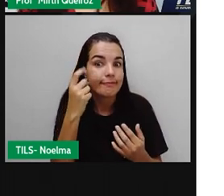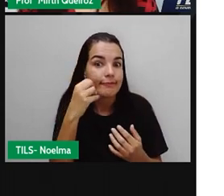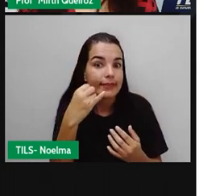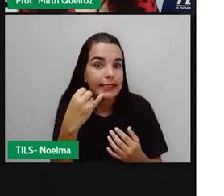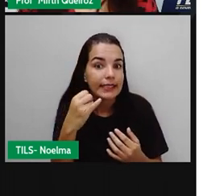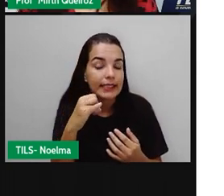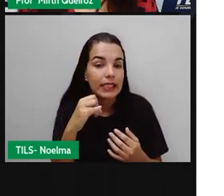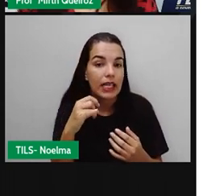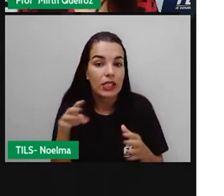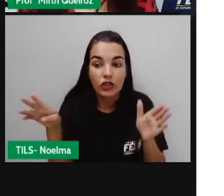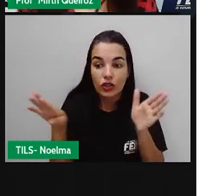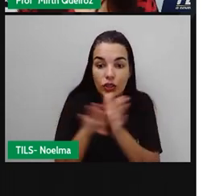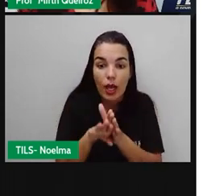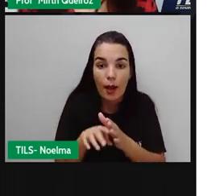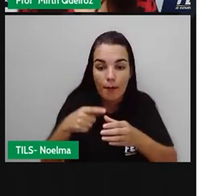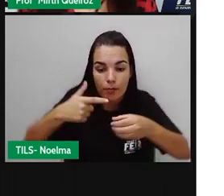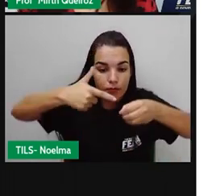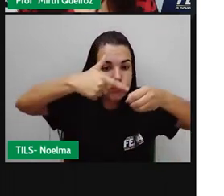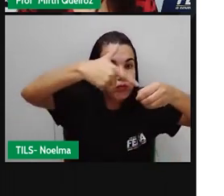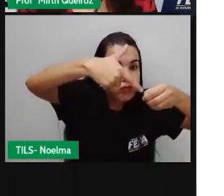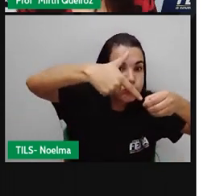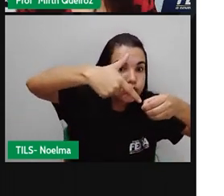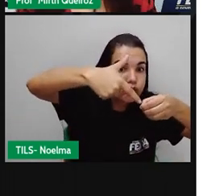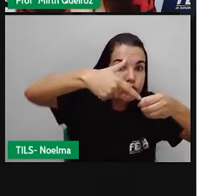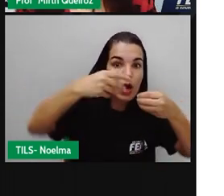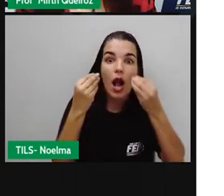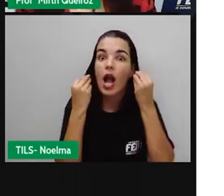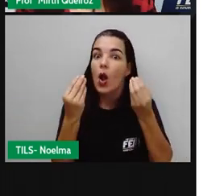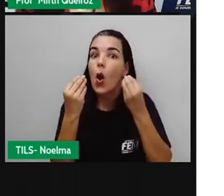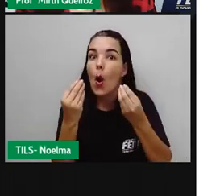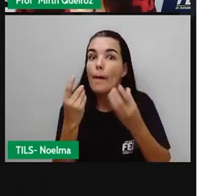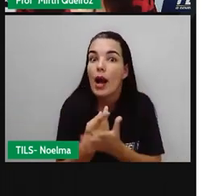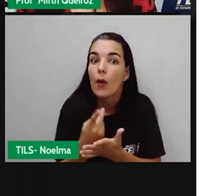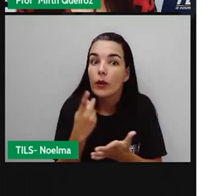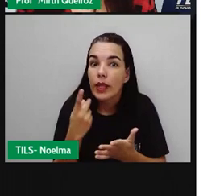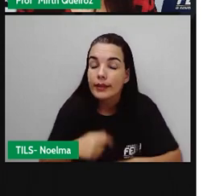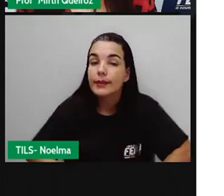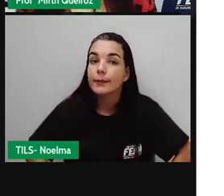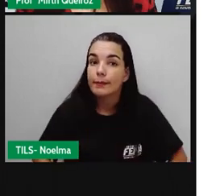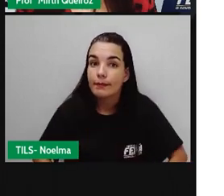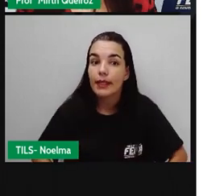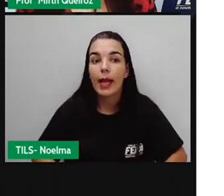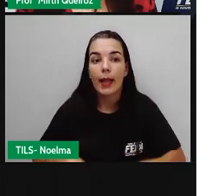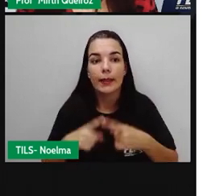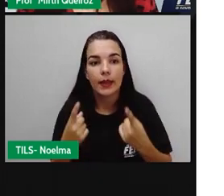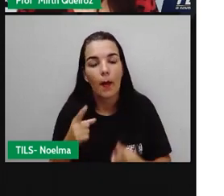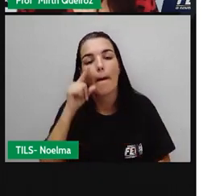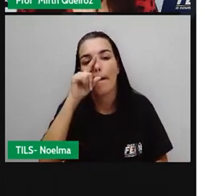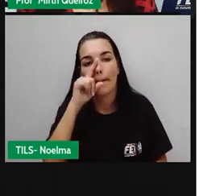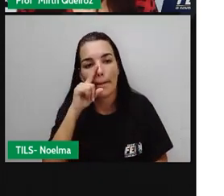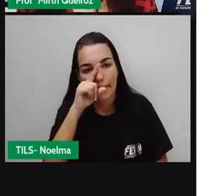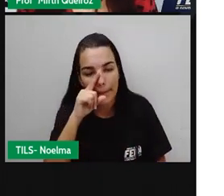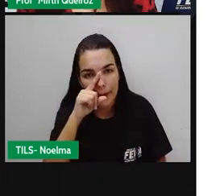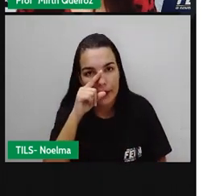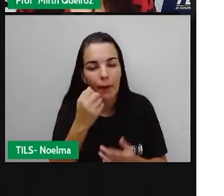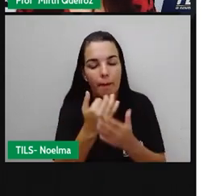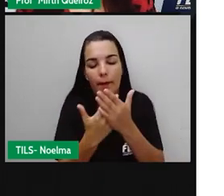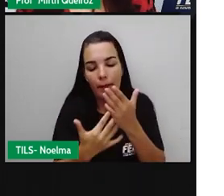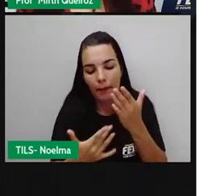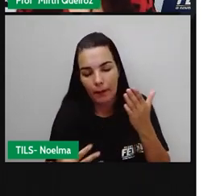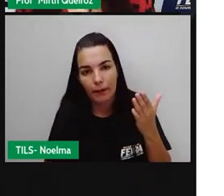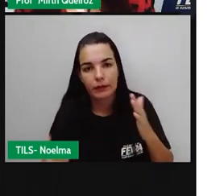desse cai em um posto de gasolina, estragos que ele pode causar aí não só estragos, prejuízos